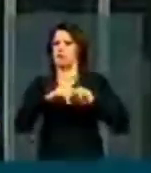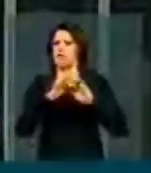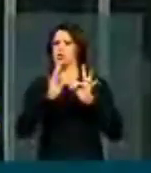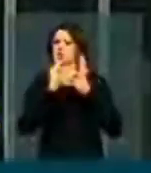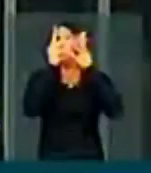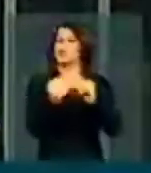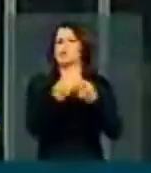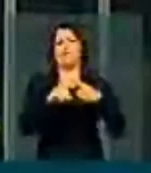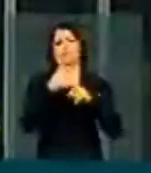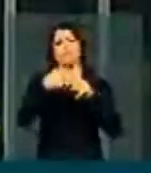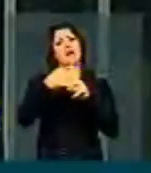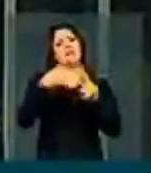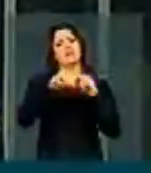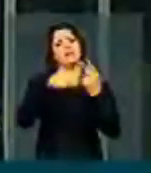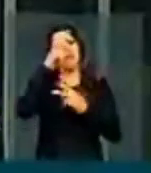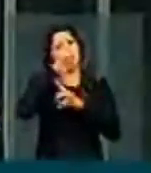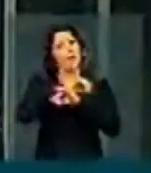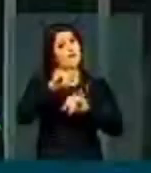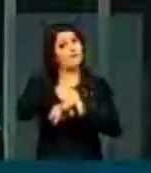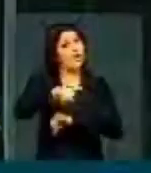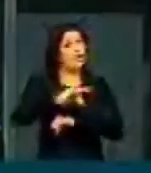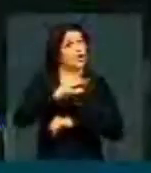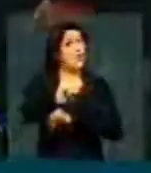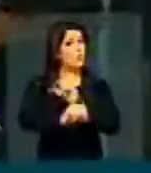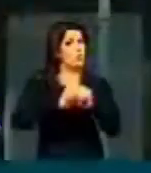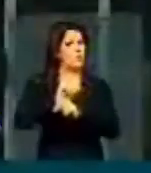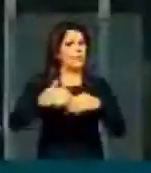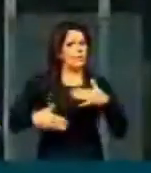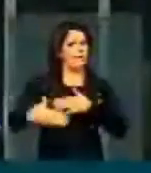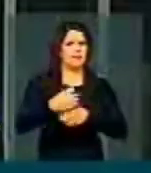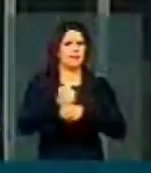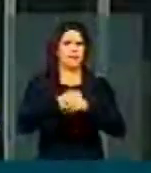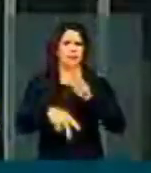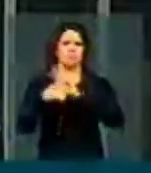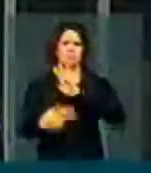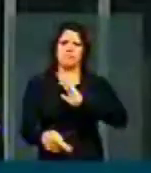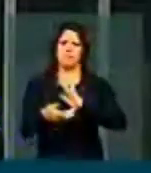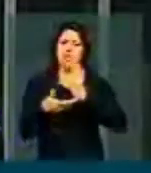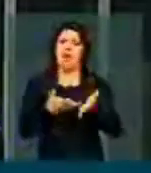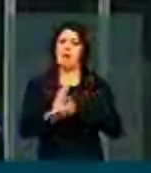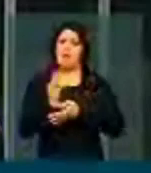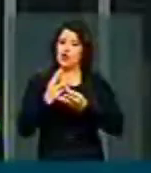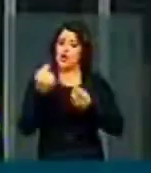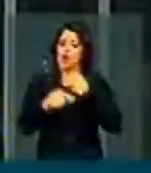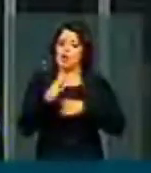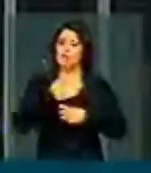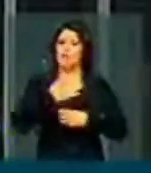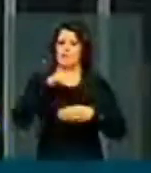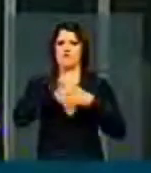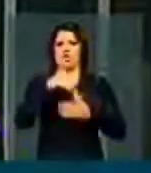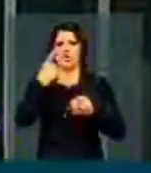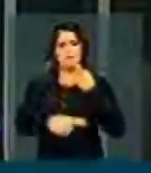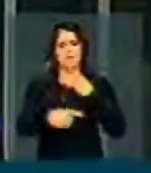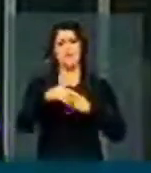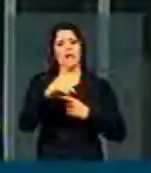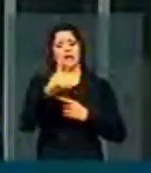totalidade, não. Lembra, vossas excelências, que neste ano, esta casa aprovou, contra o meu voto, a desoneração